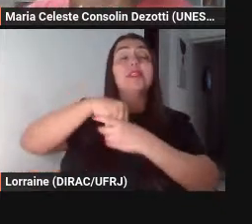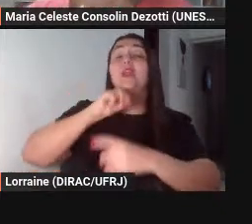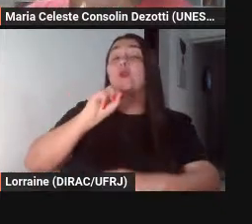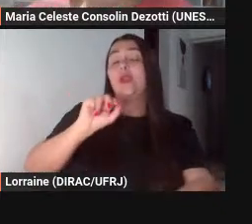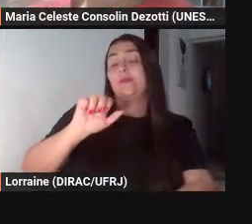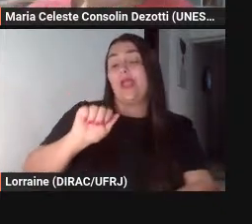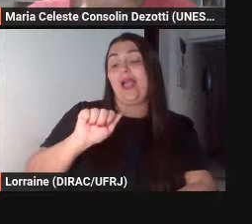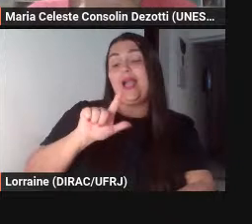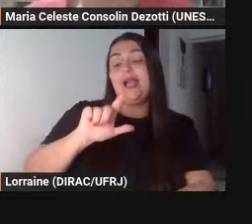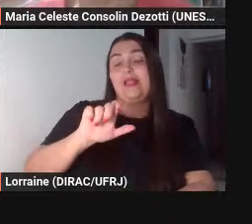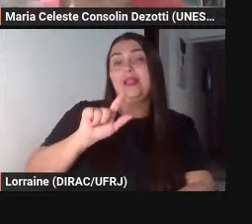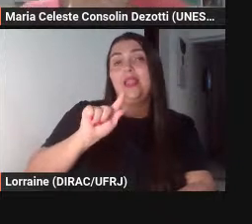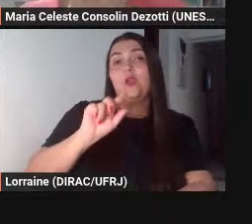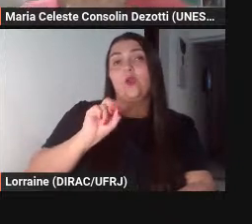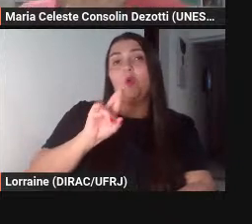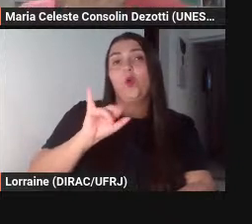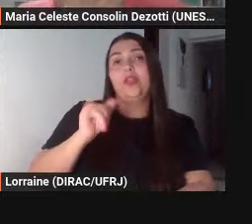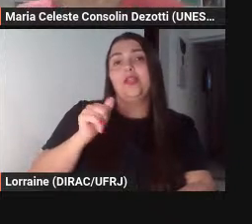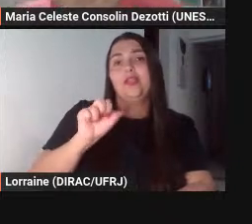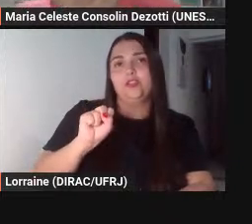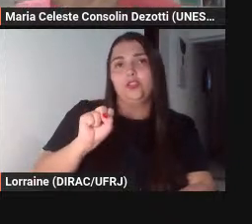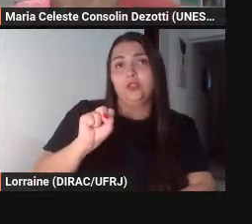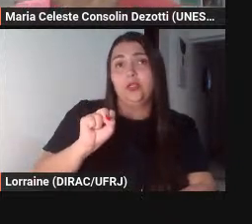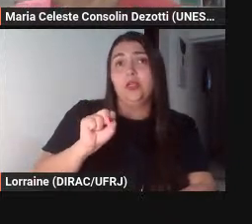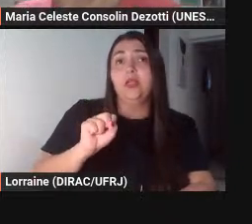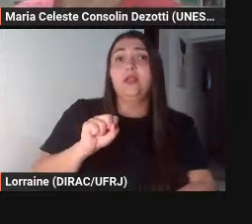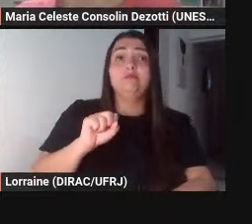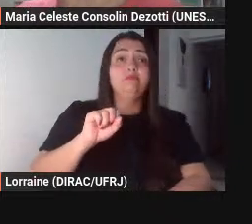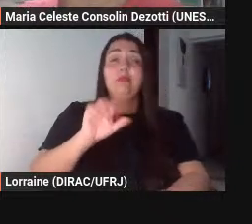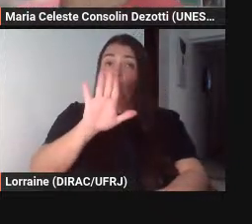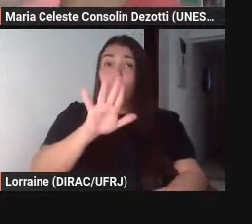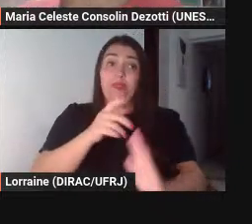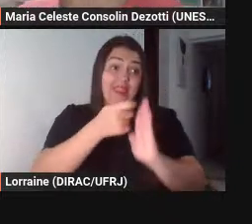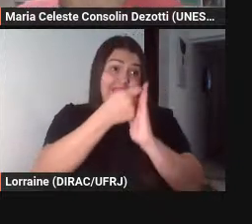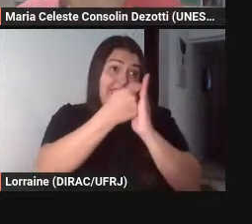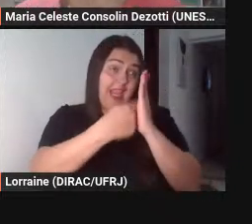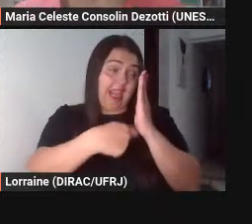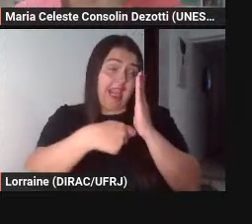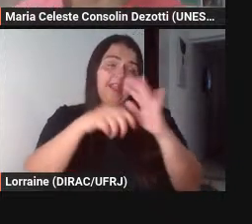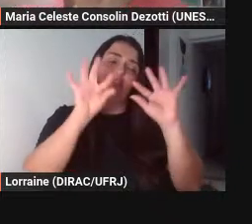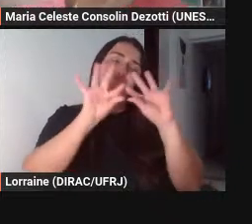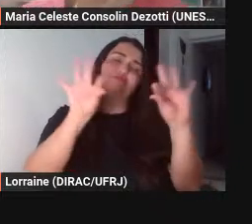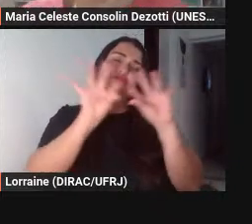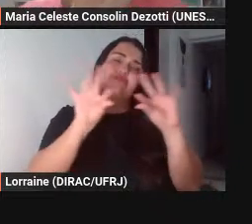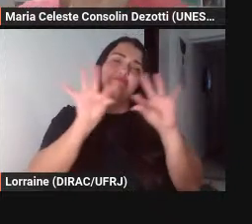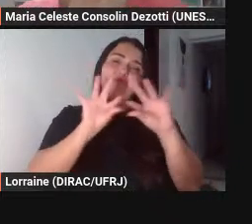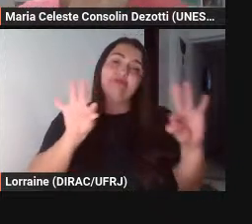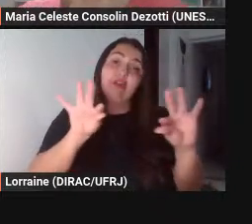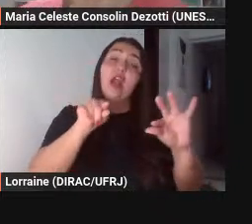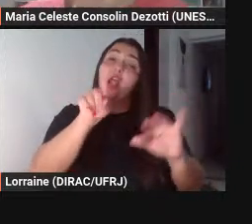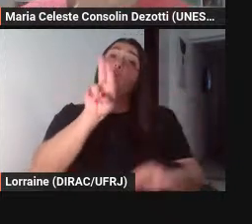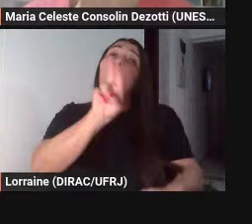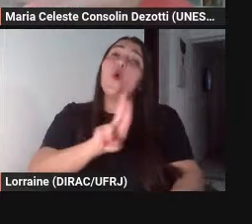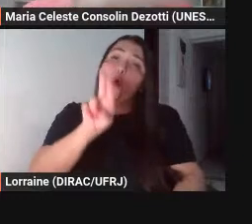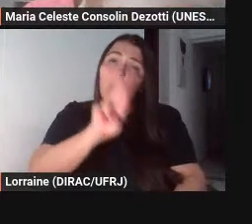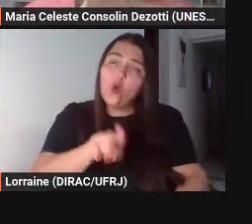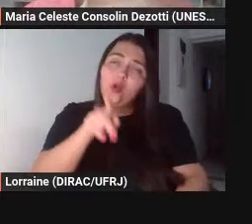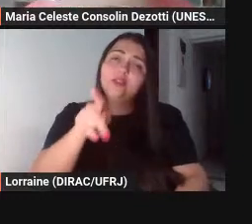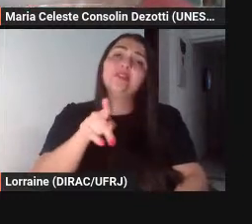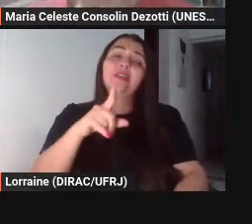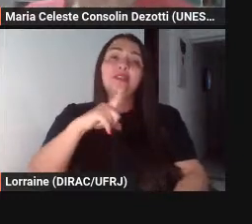hora ou outra a gente depara com textos que usam expressões